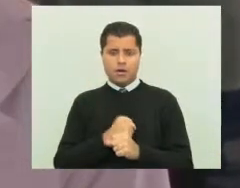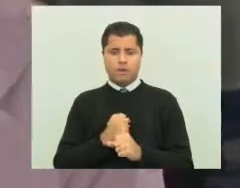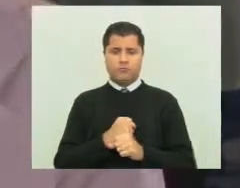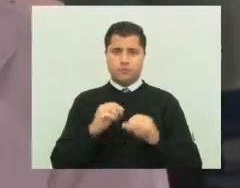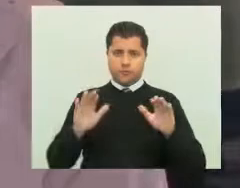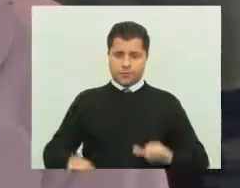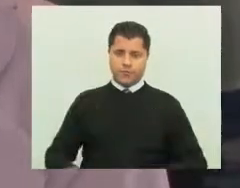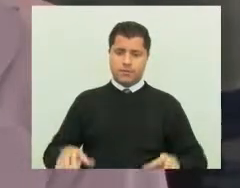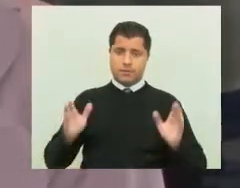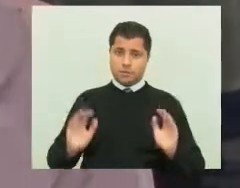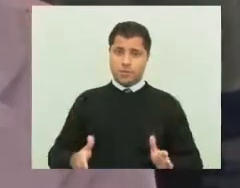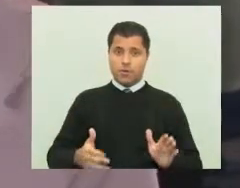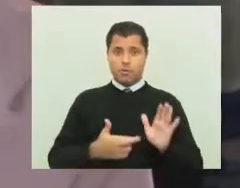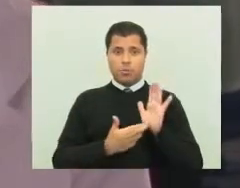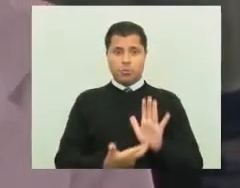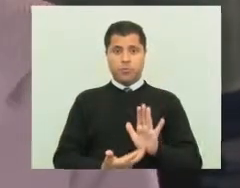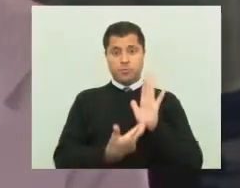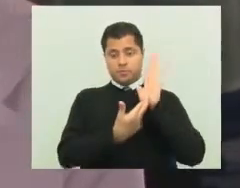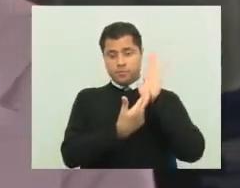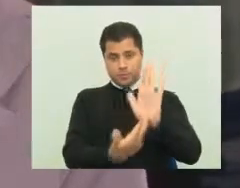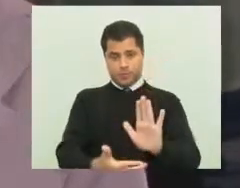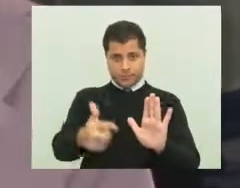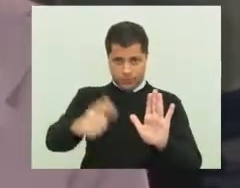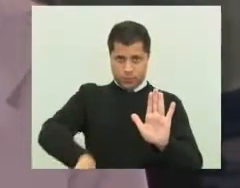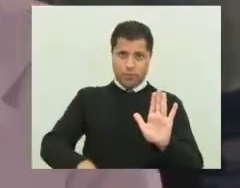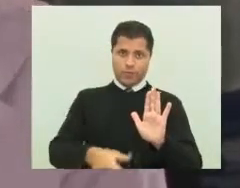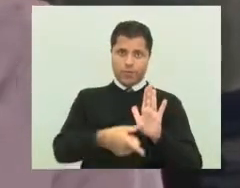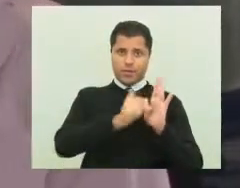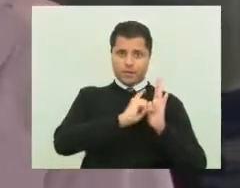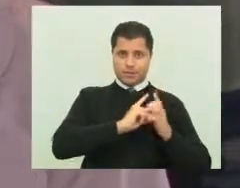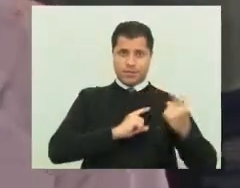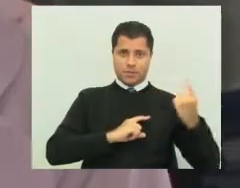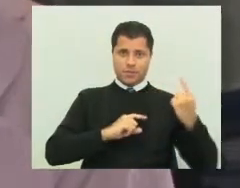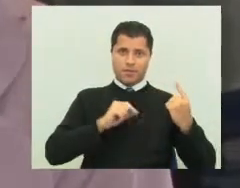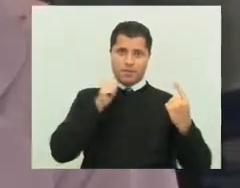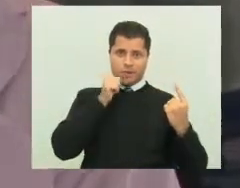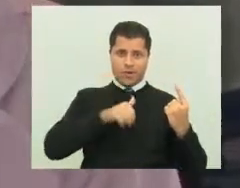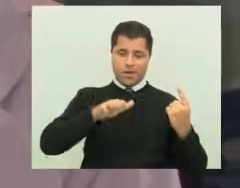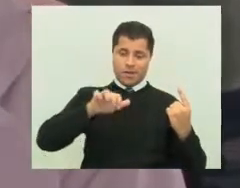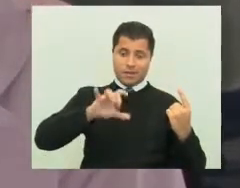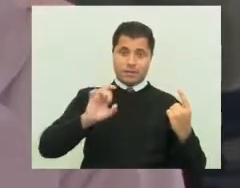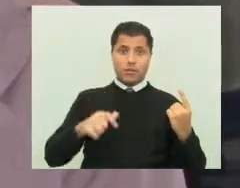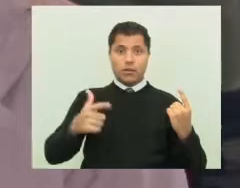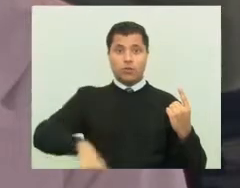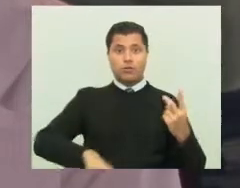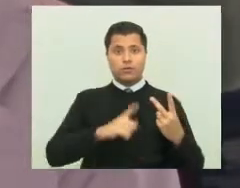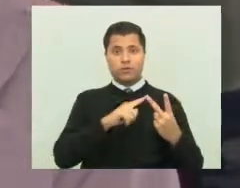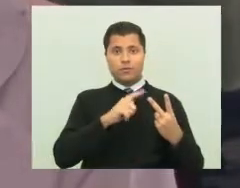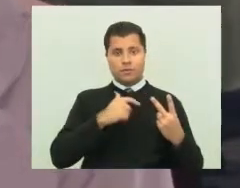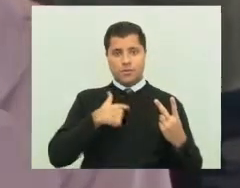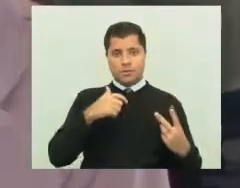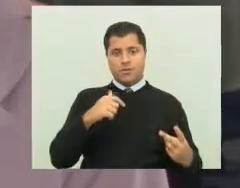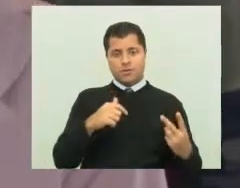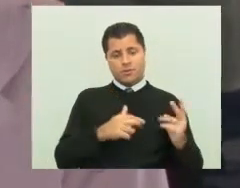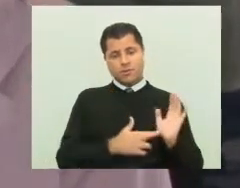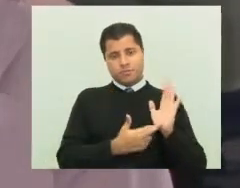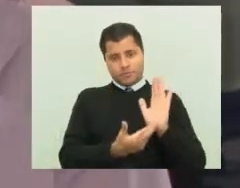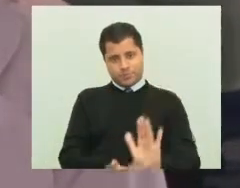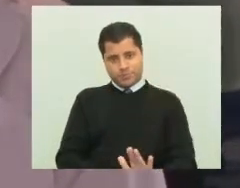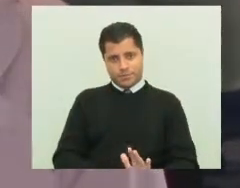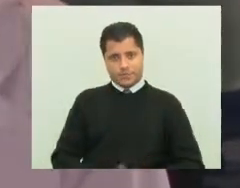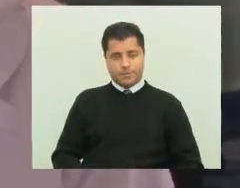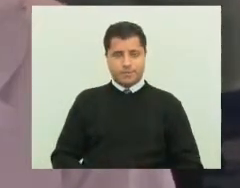reapresentou, foi apresentado pela professora Eneide no primeiro mandato, foi reapresentado por mim nesse segundo mandato.